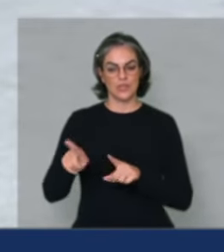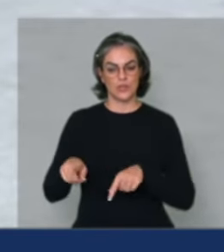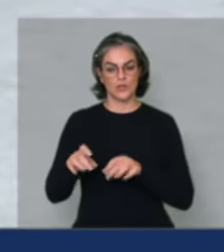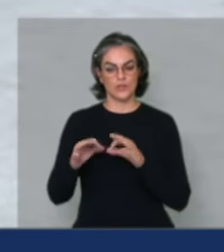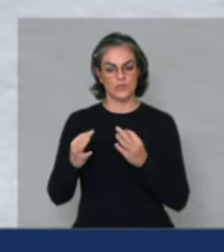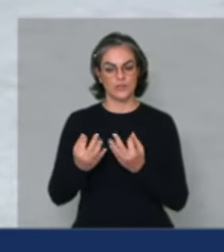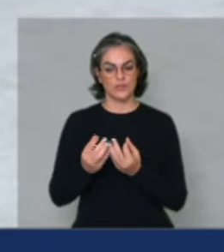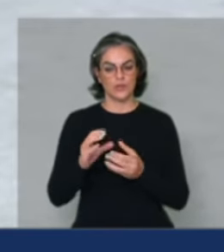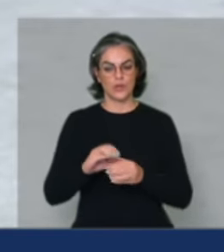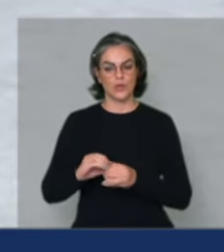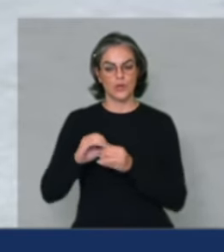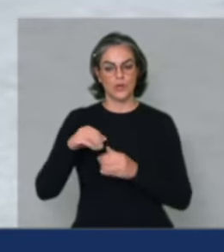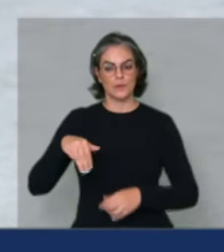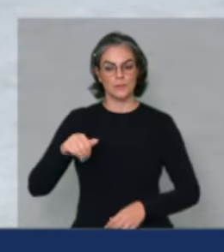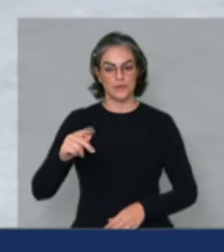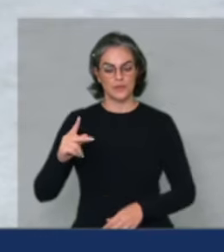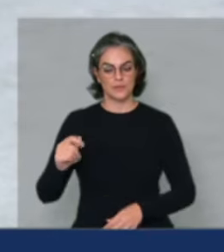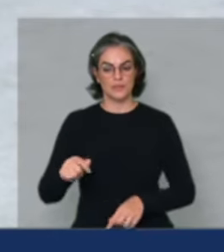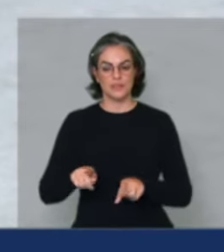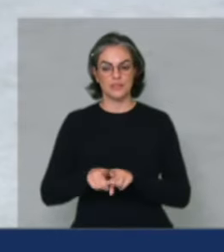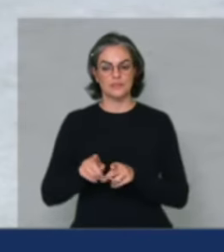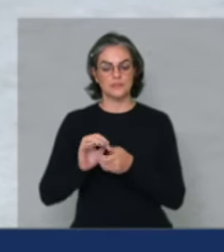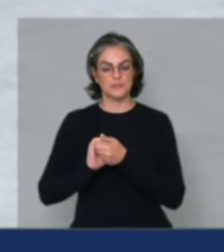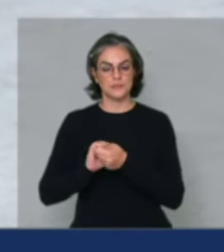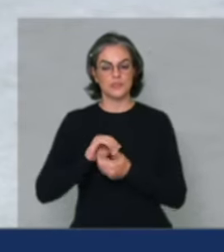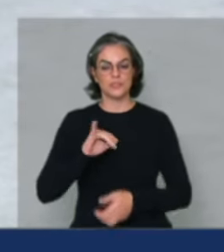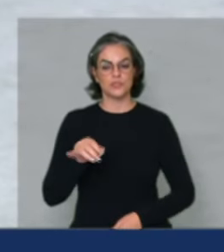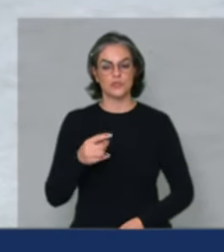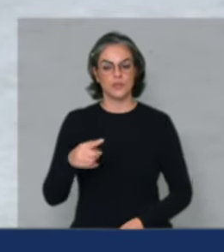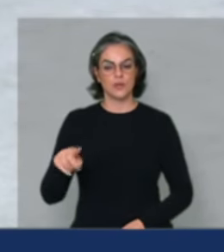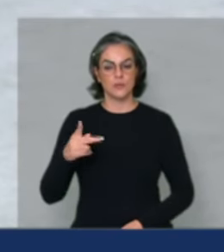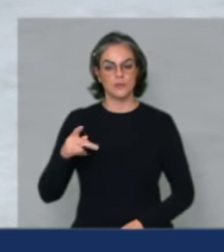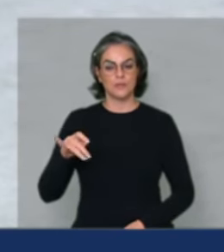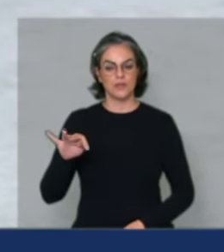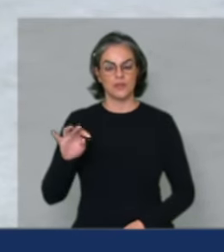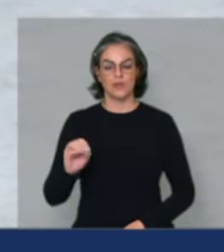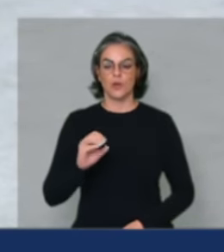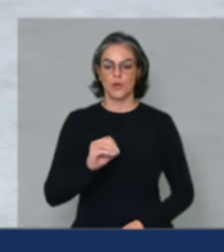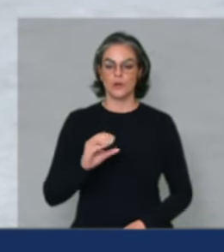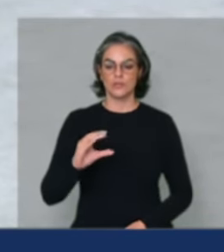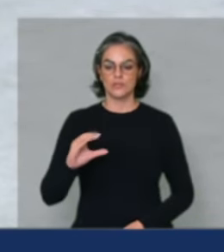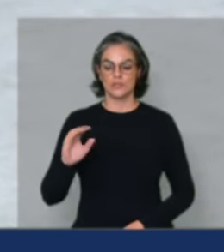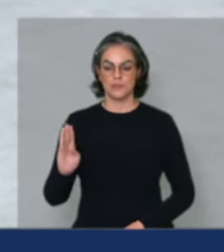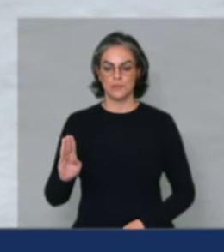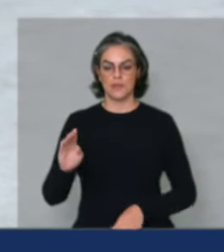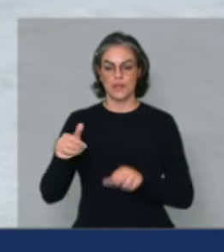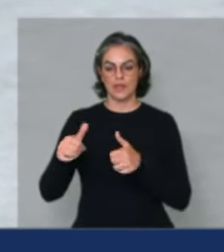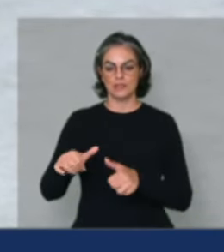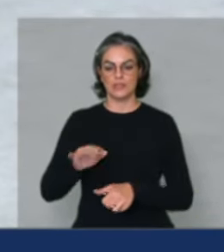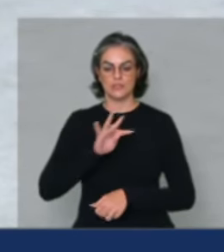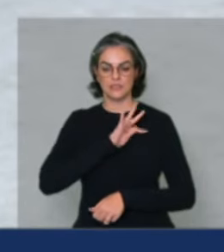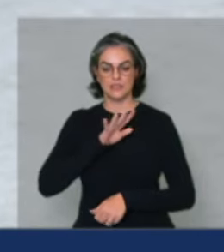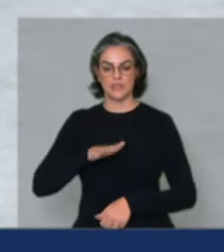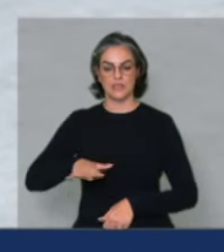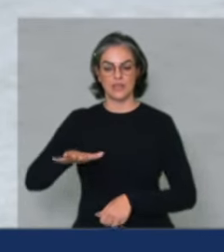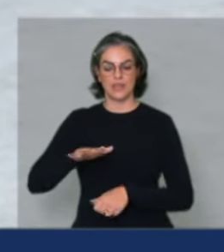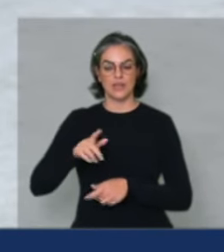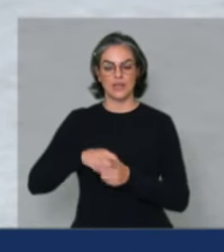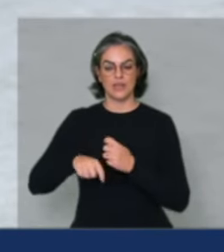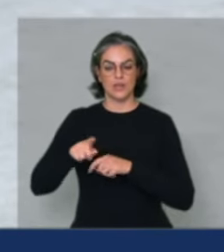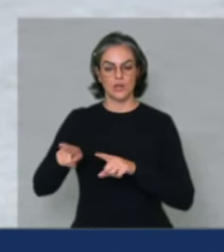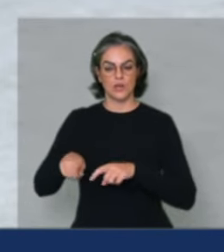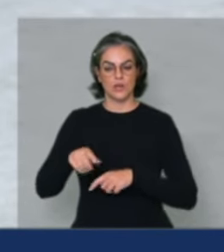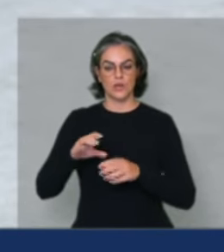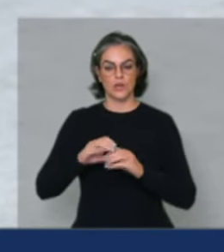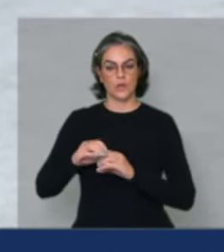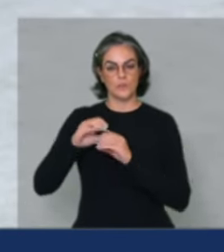Cooperativismo do Mapa, assim como também o João Pietro da OCB, analista técnico e econômico do ramo agropecuário da Organização das Cooperativas